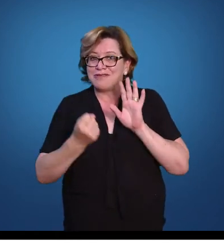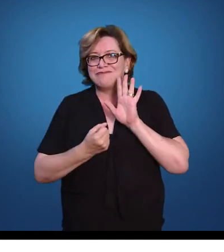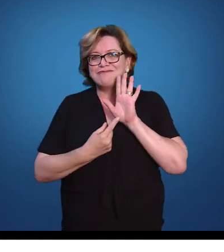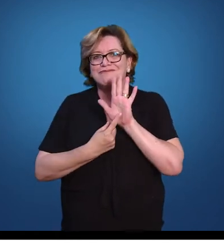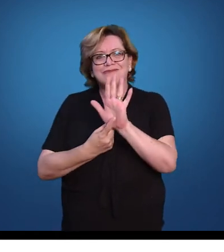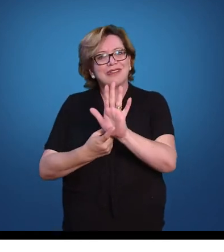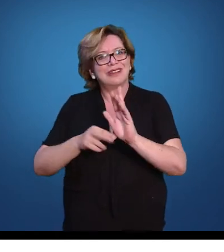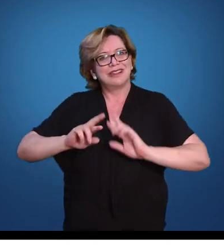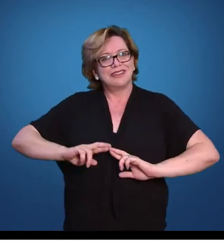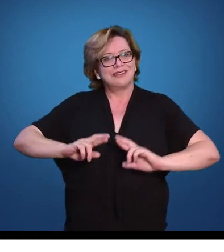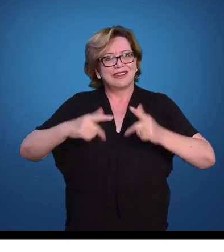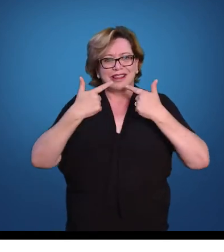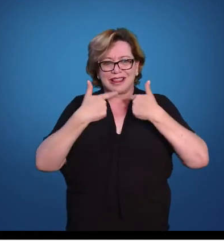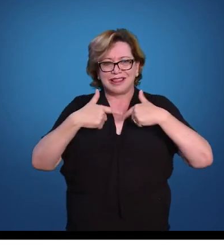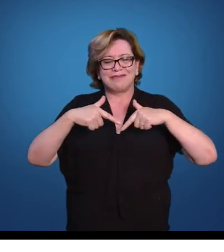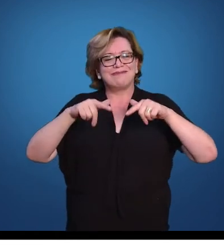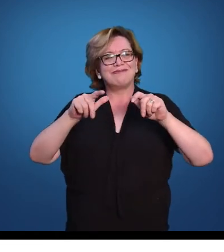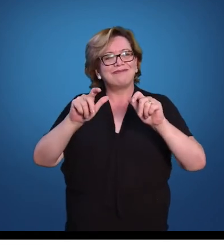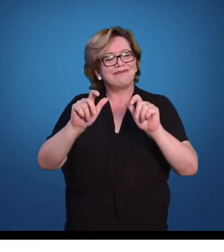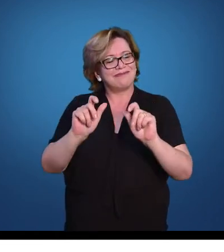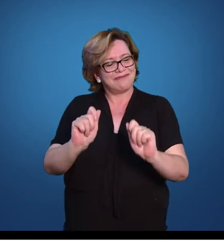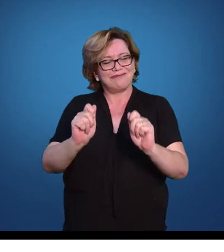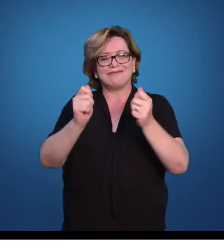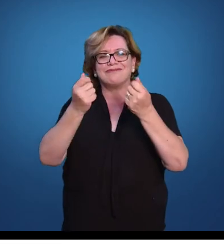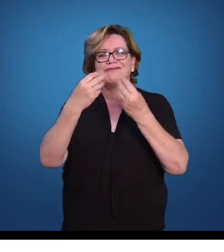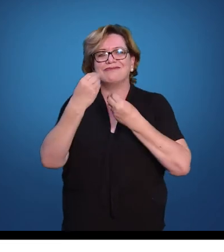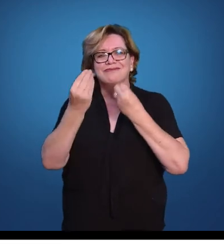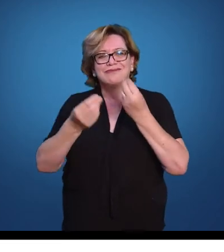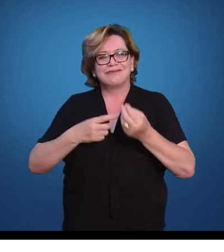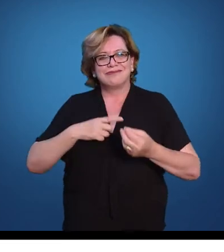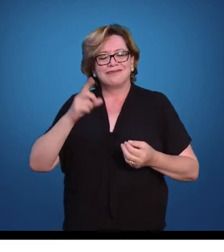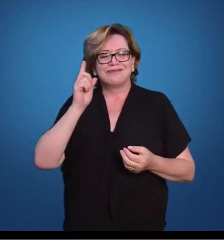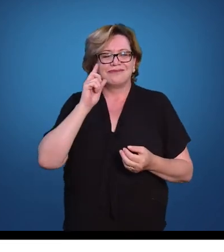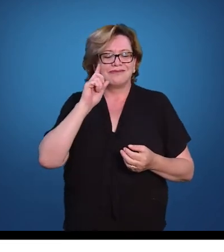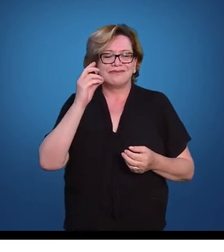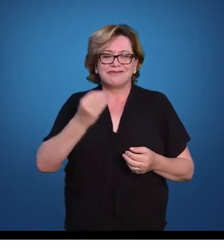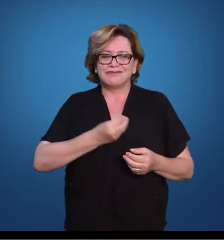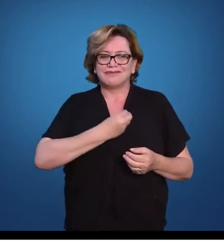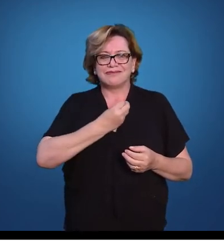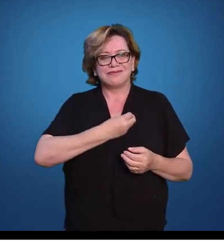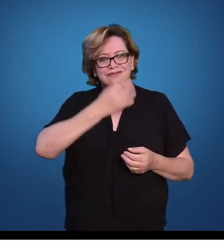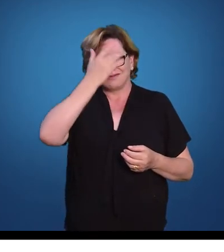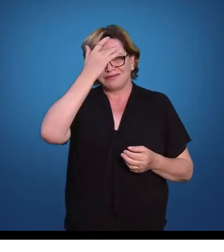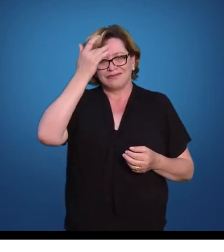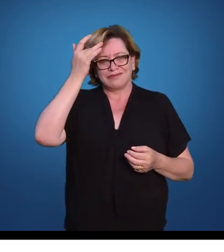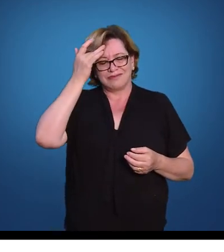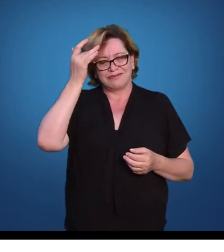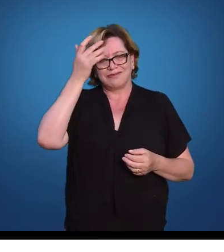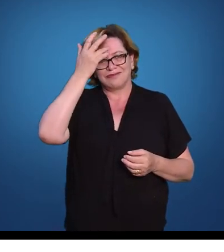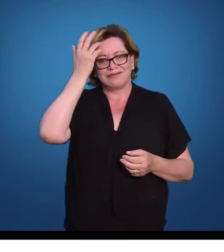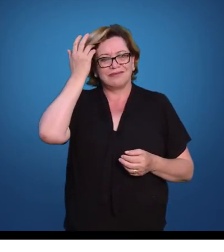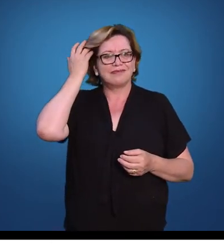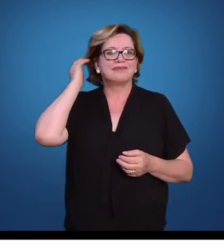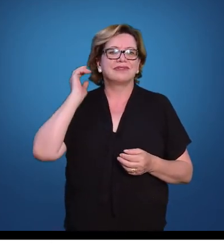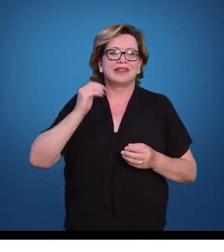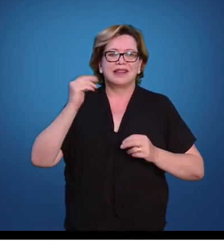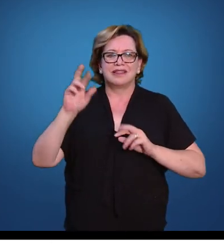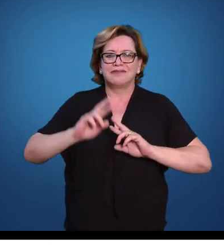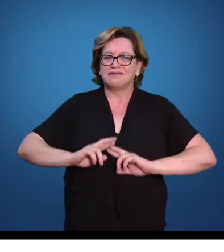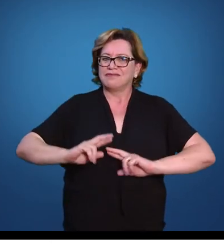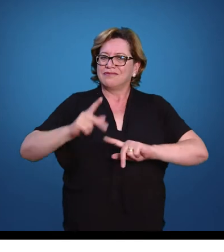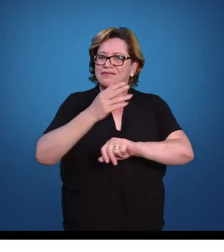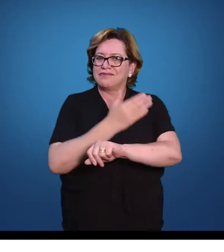das diferentes linguagens que nos invadem cotidianamente. As diferentes práticas